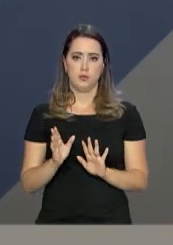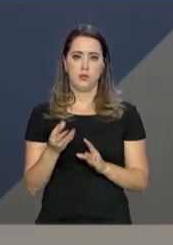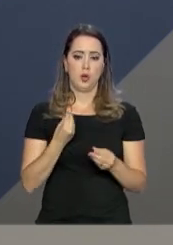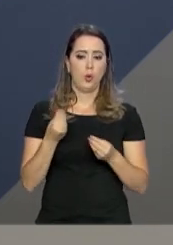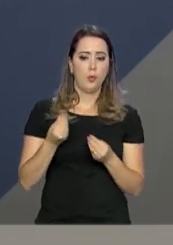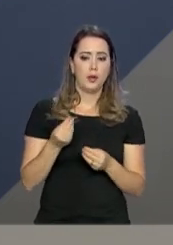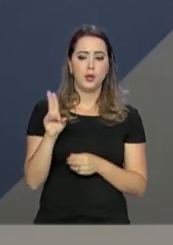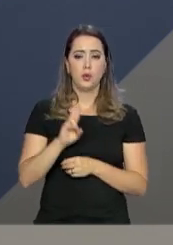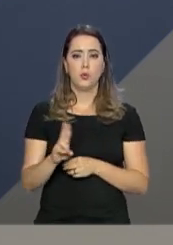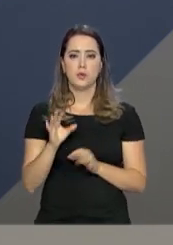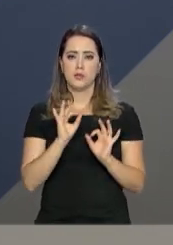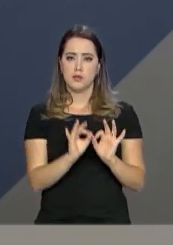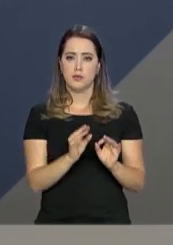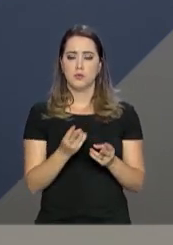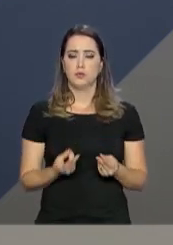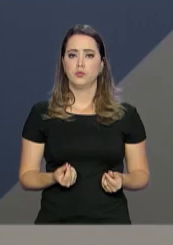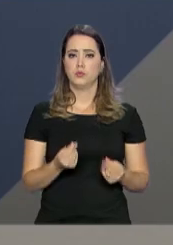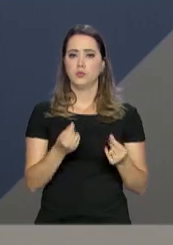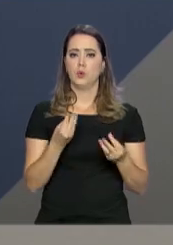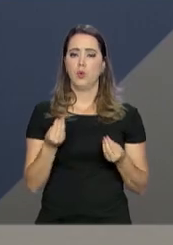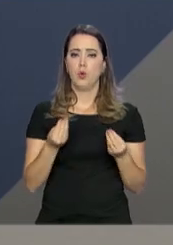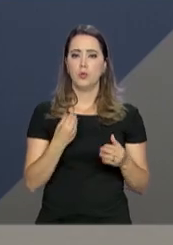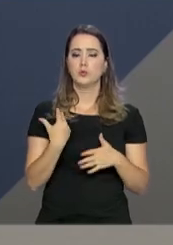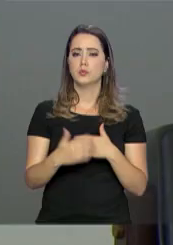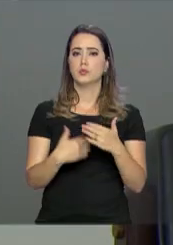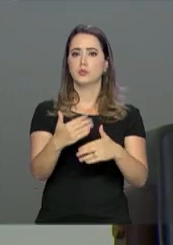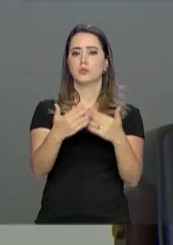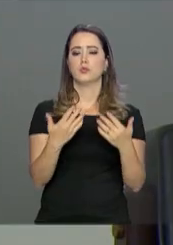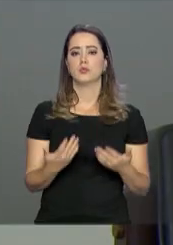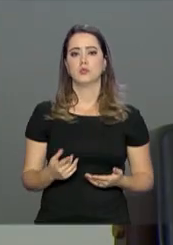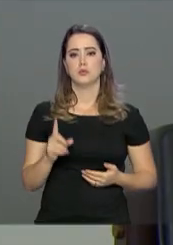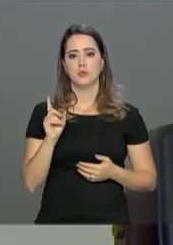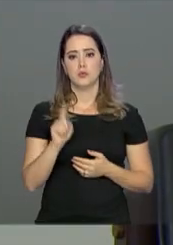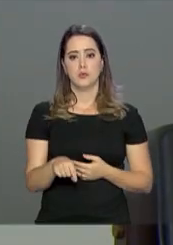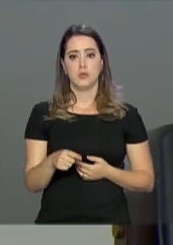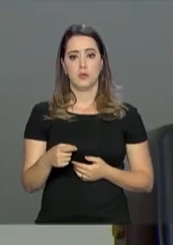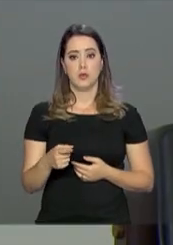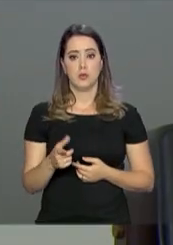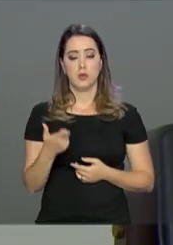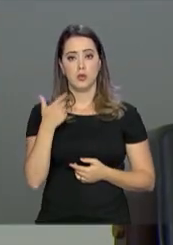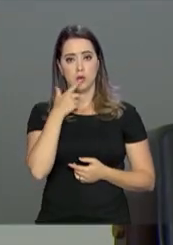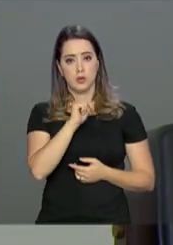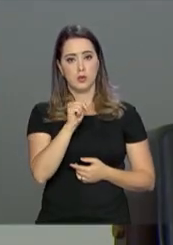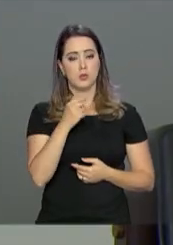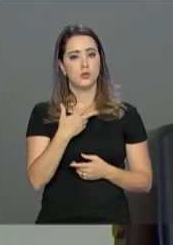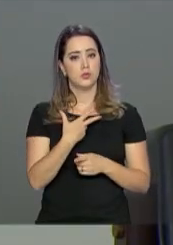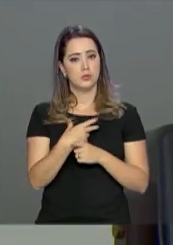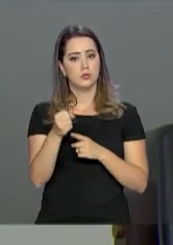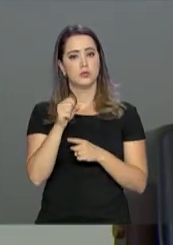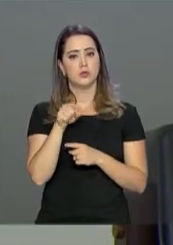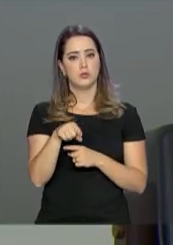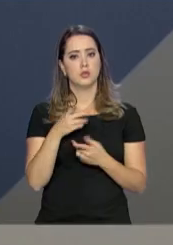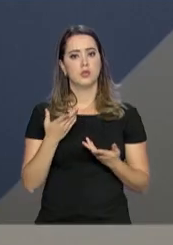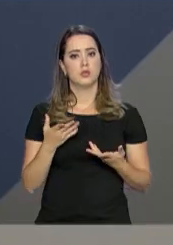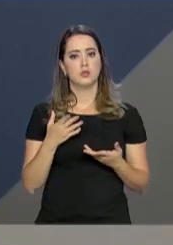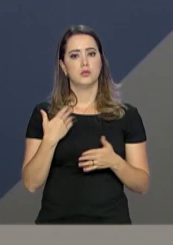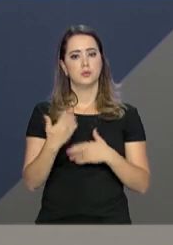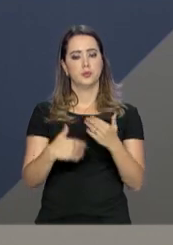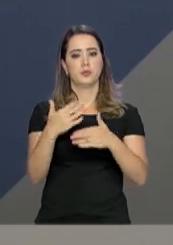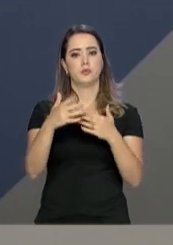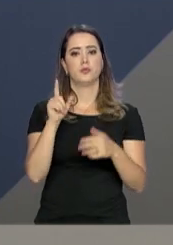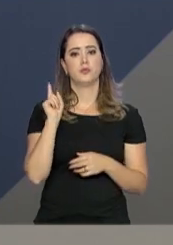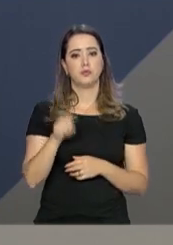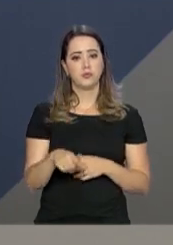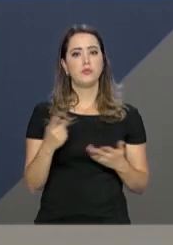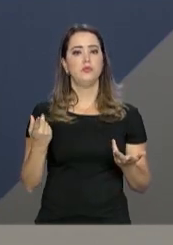emprega esse dinheiro, como é que toca o negócio e obtém sucesso nessa empreitada.